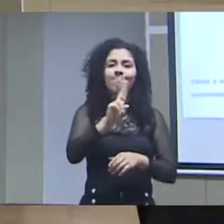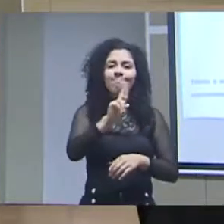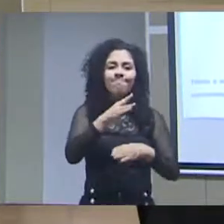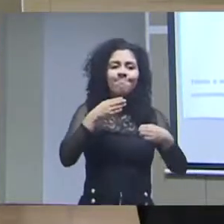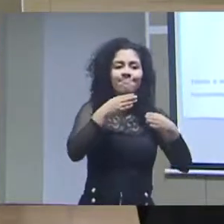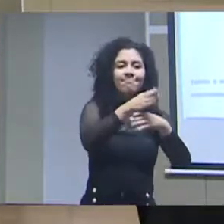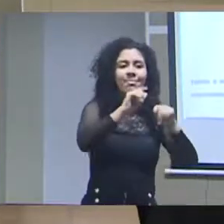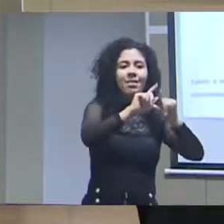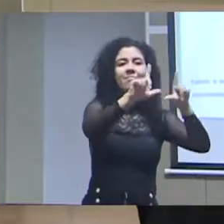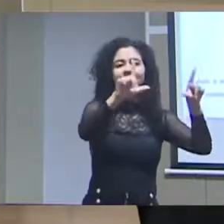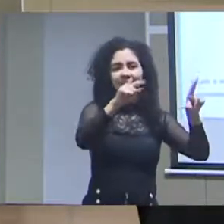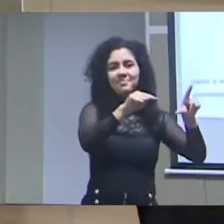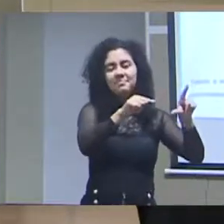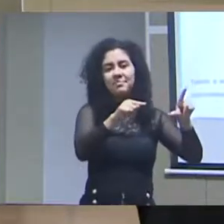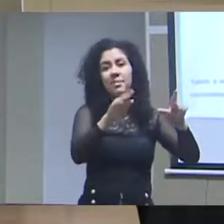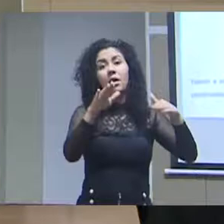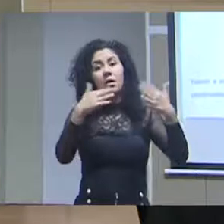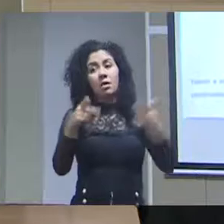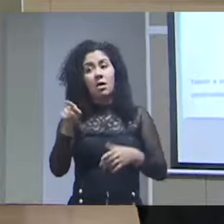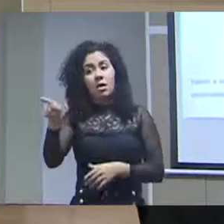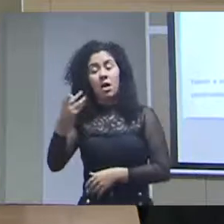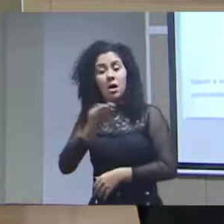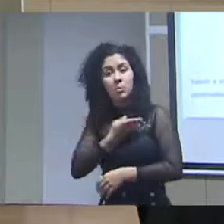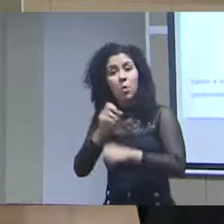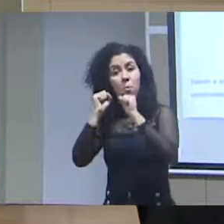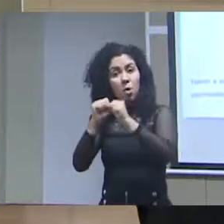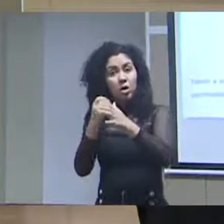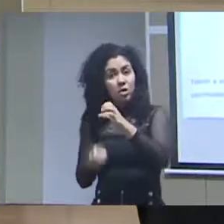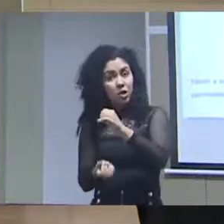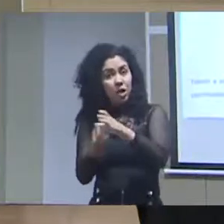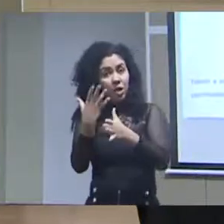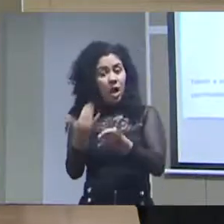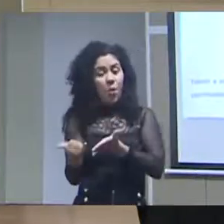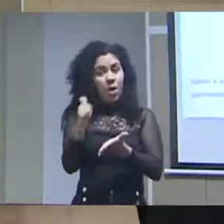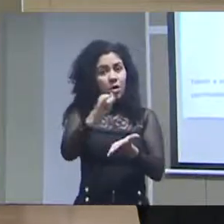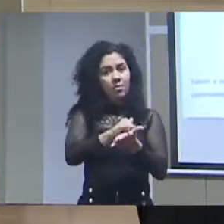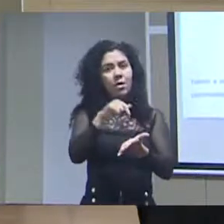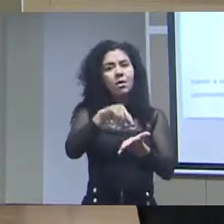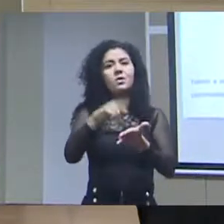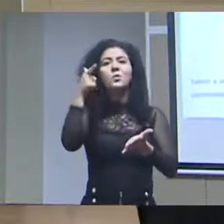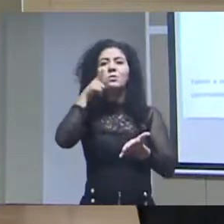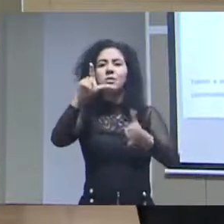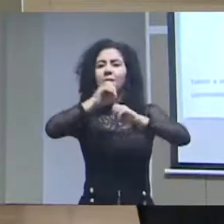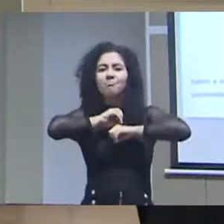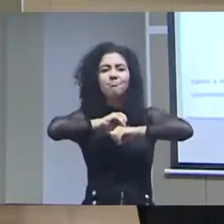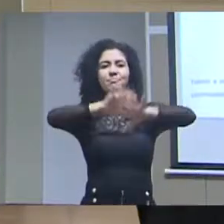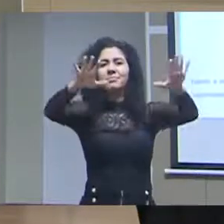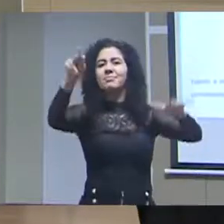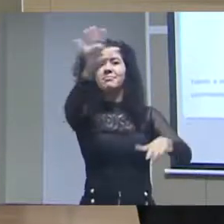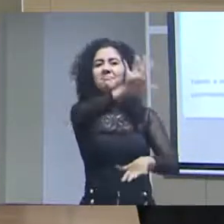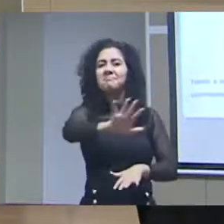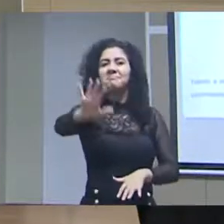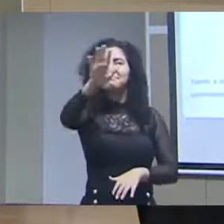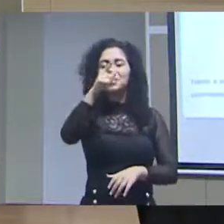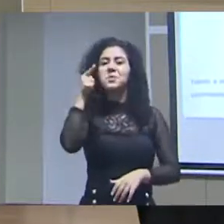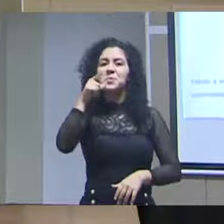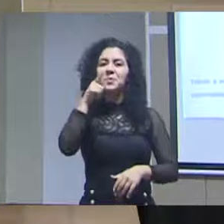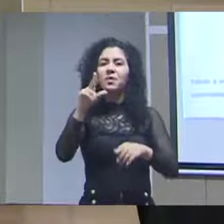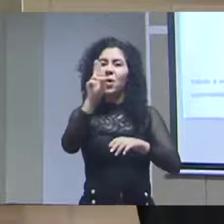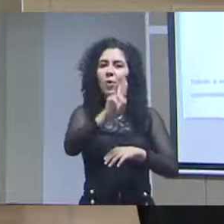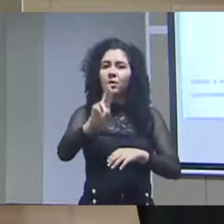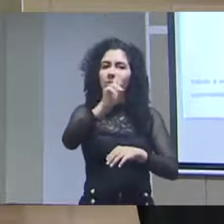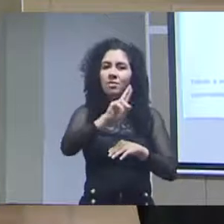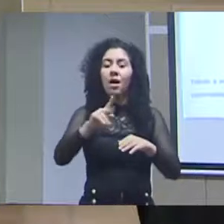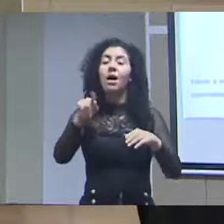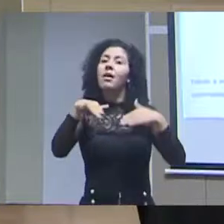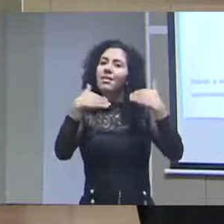Aí, o que esse meu amigo pode fazer? Esse meu amigo pode criar um aplicativo e disponibilizar isso para todo mundo. E aí,